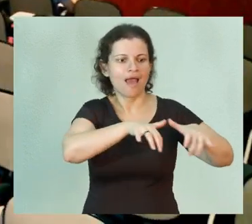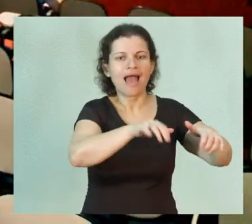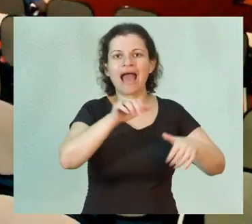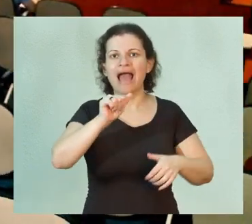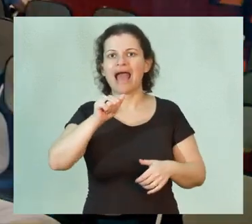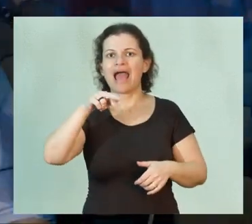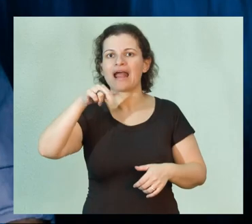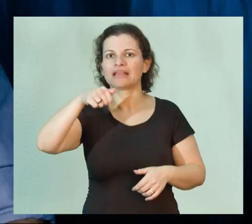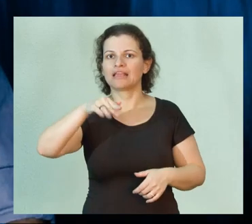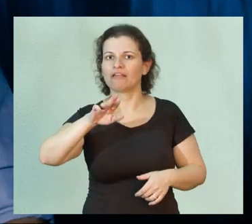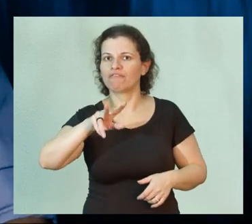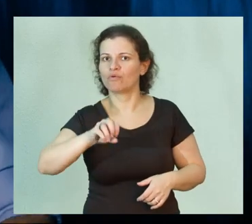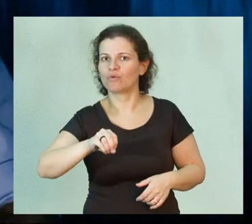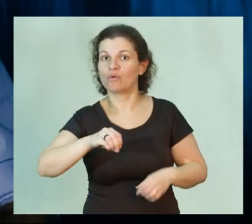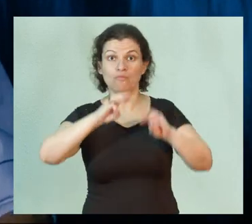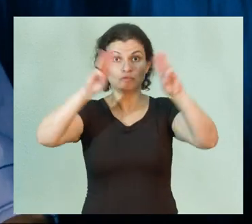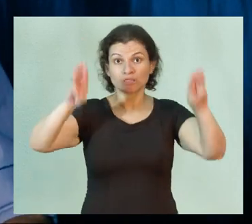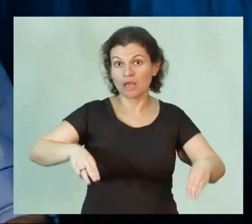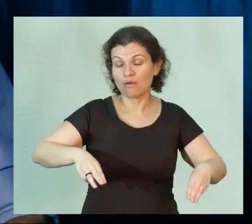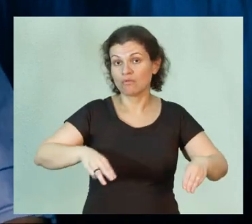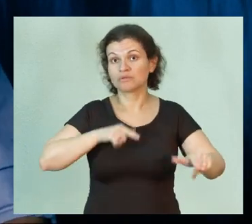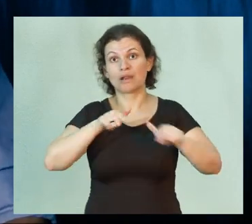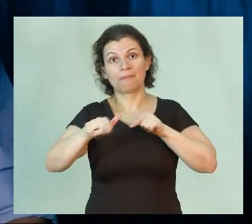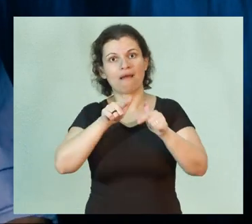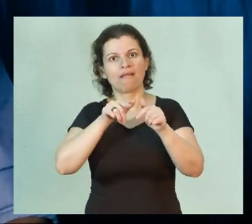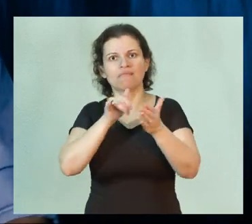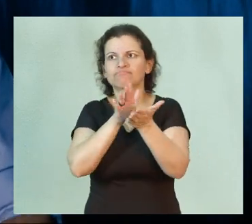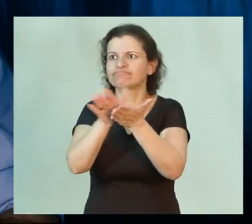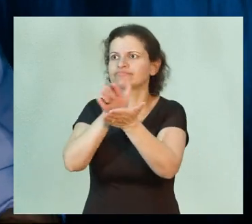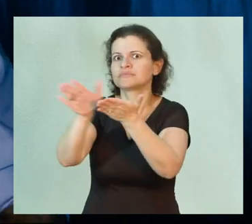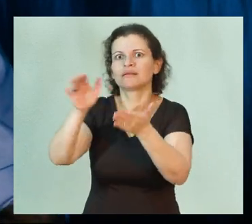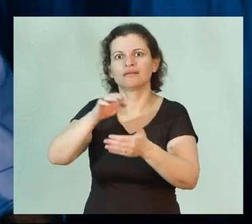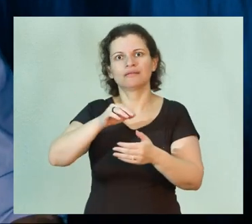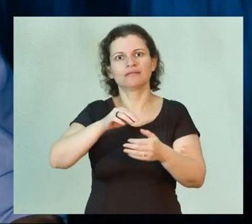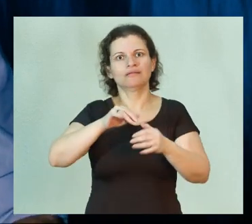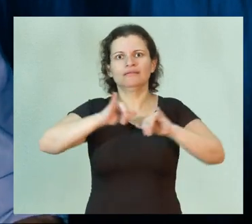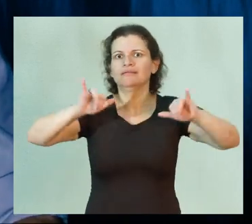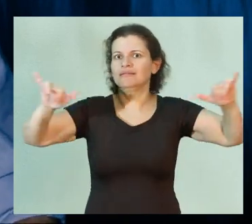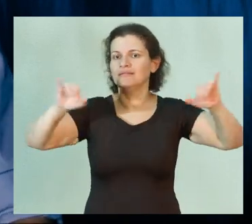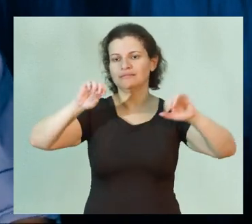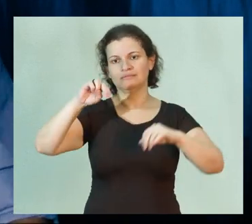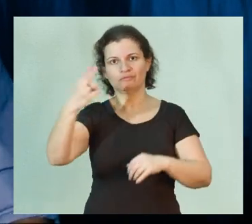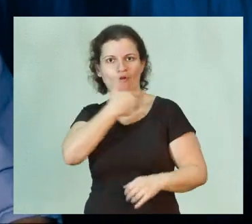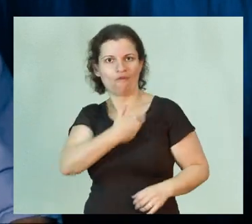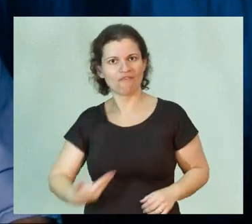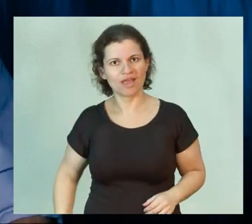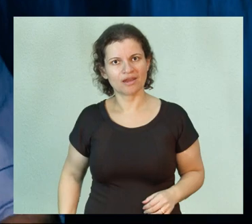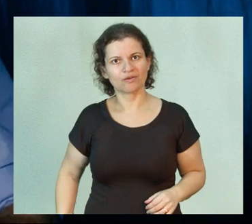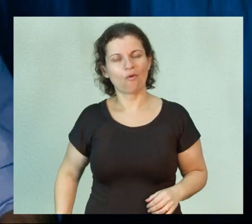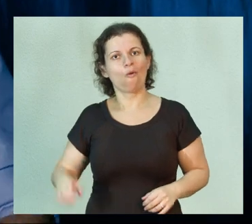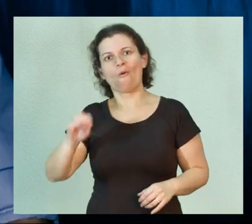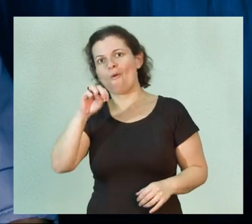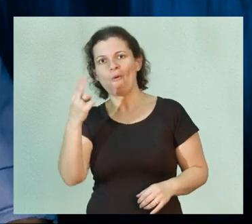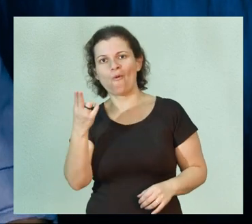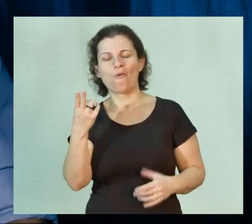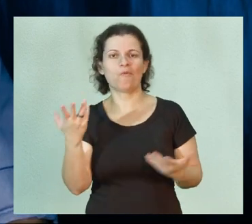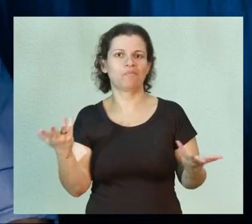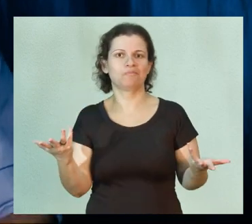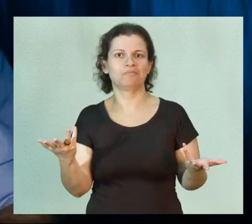e museus, trabalham na imprensa, trabalham no âmbito governamental, seja nos âmbitos